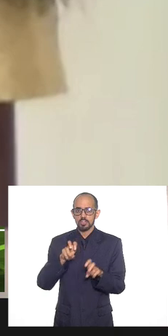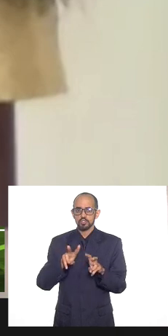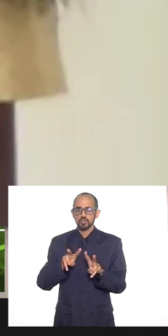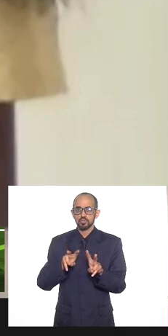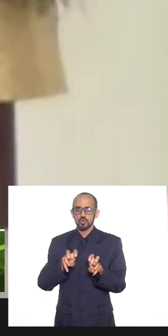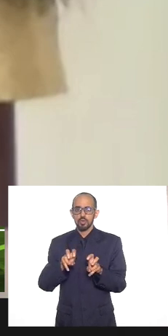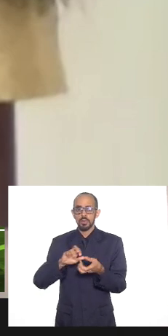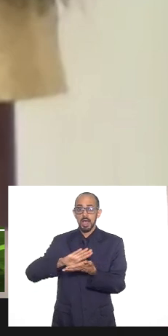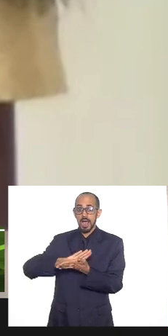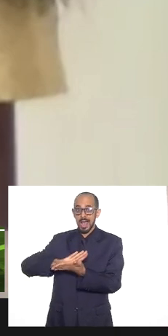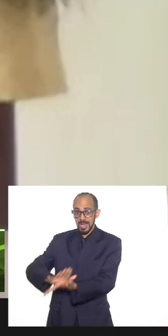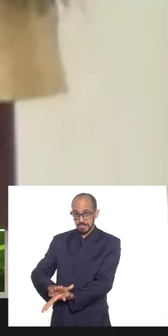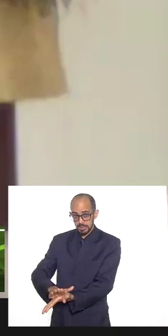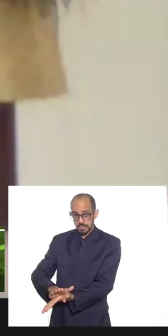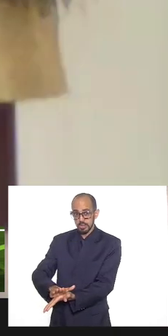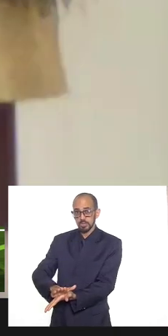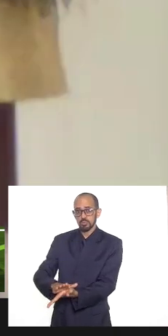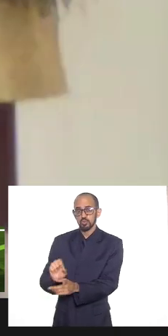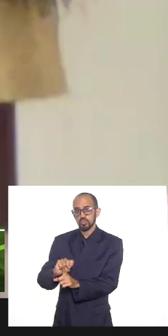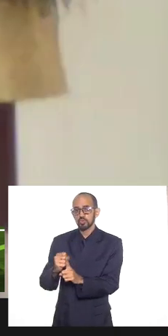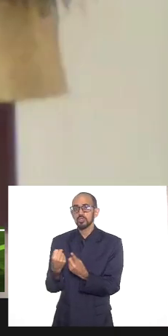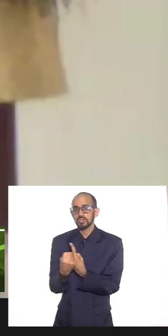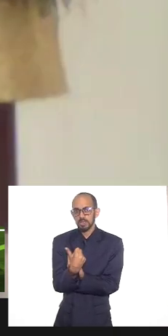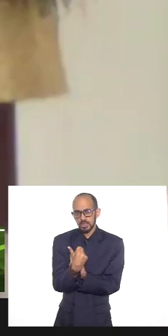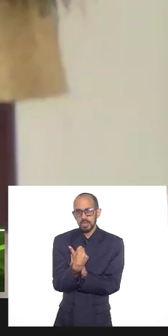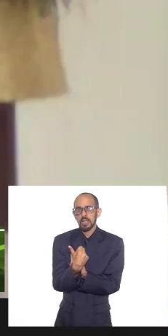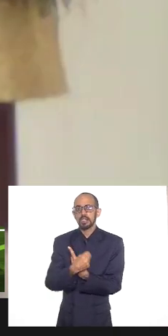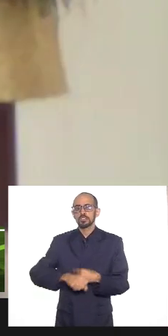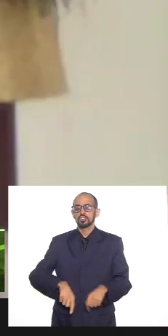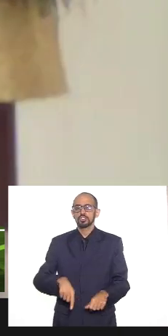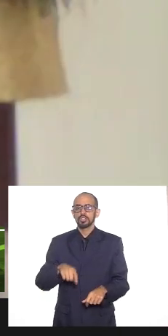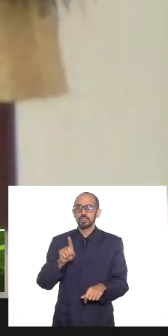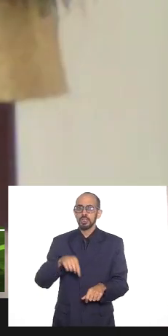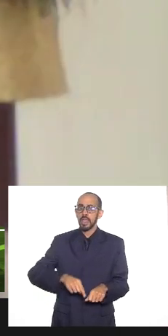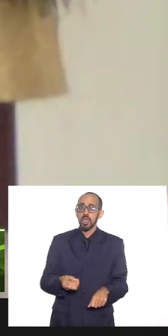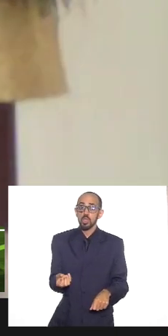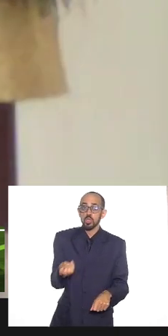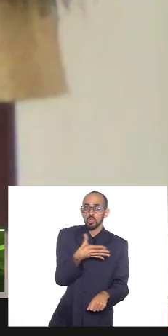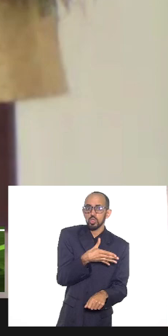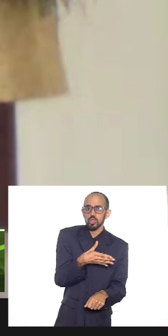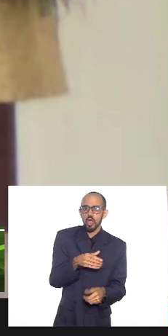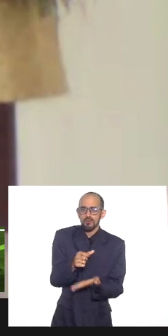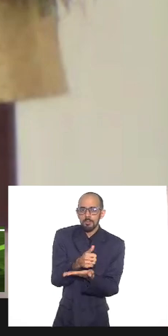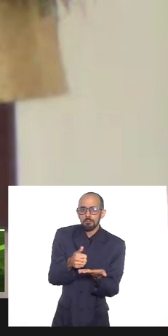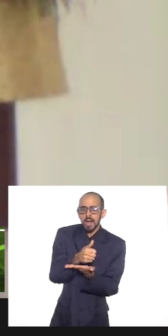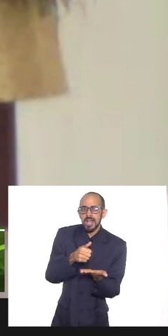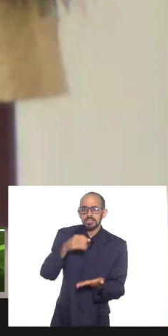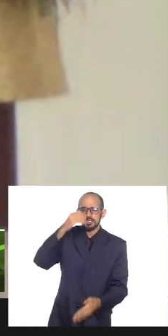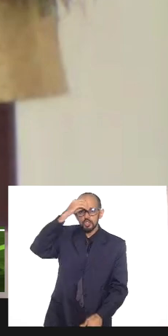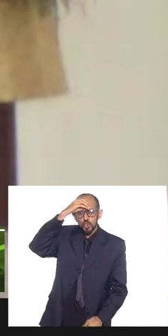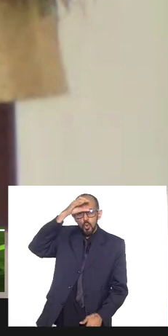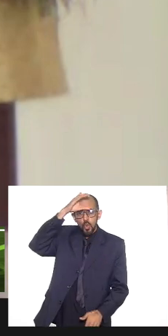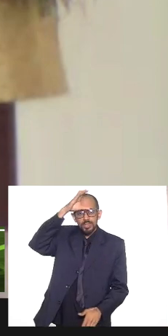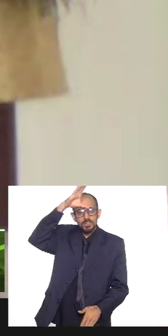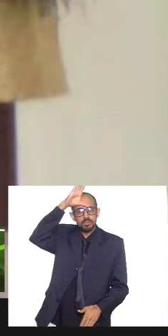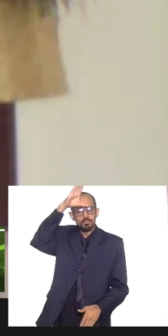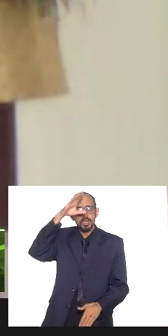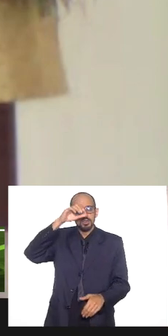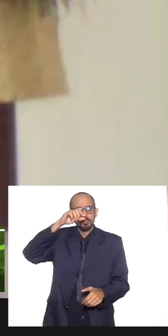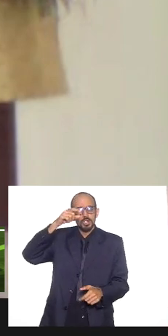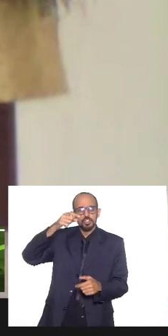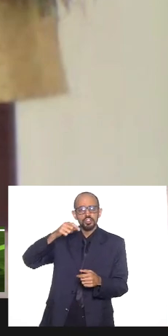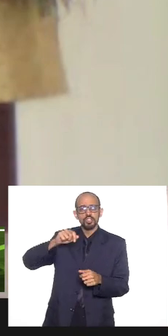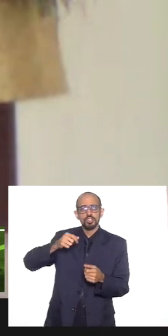novas bases epistemológicas para combater e compreender o racismo nas suas